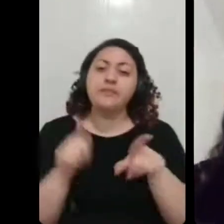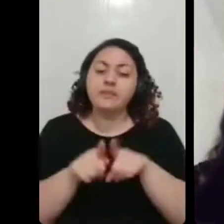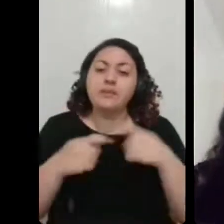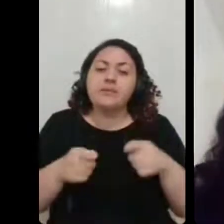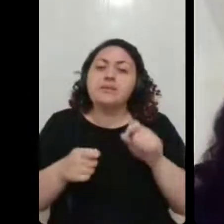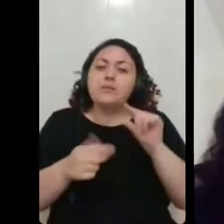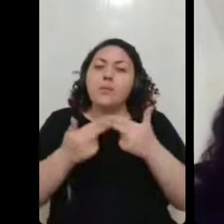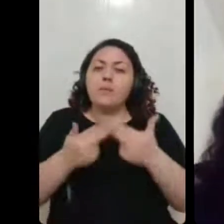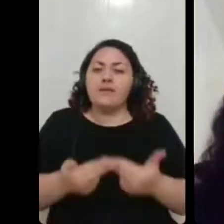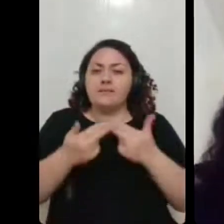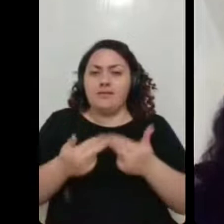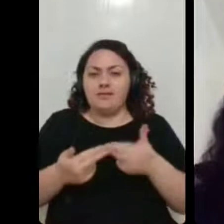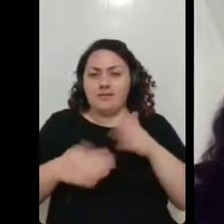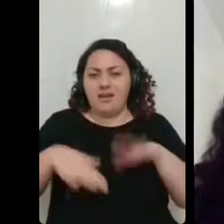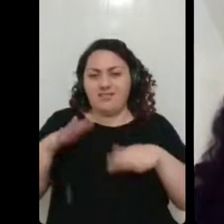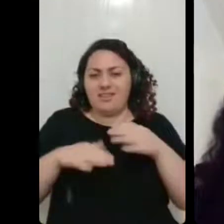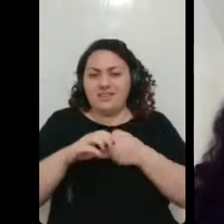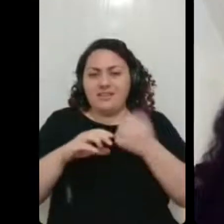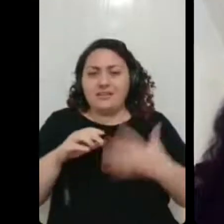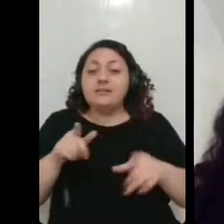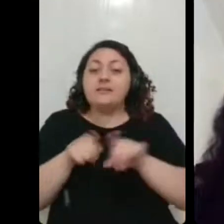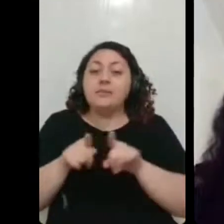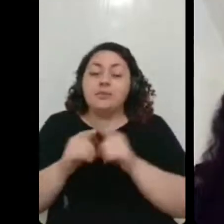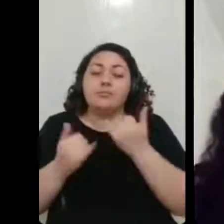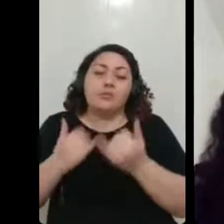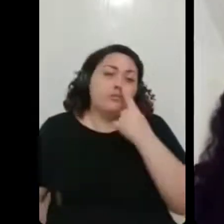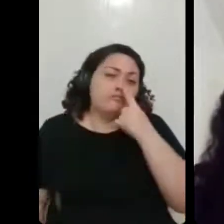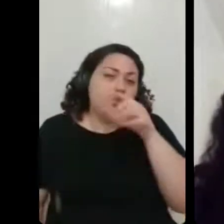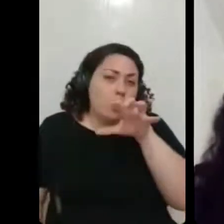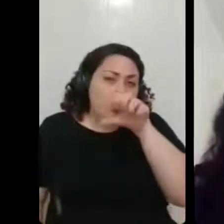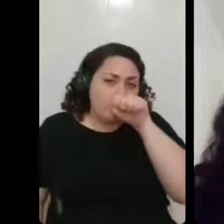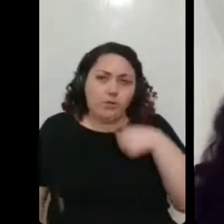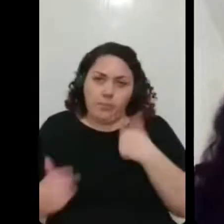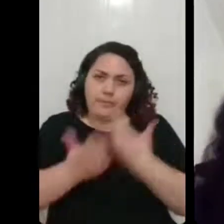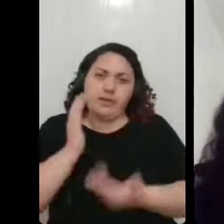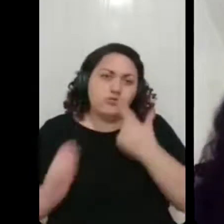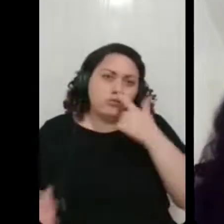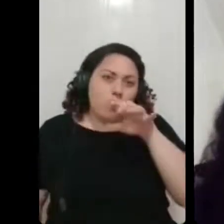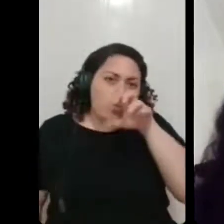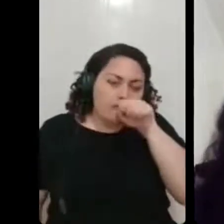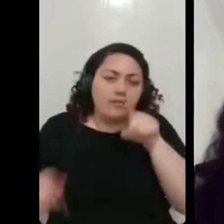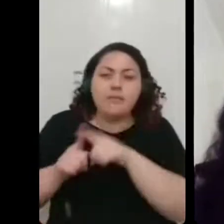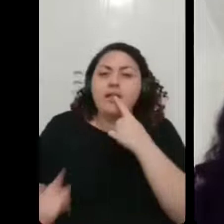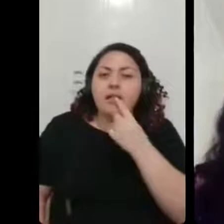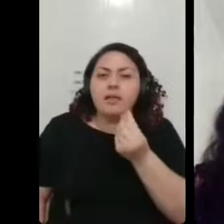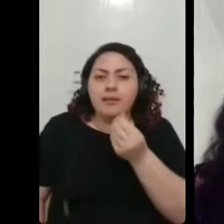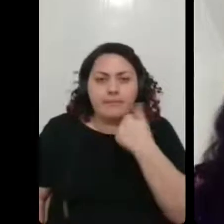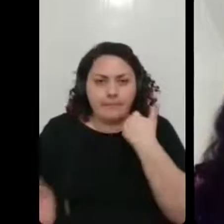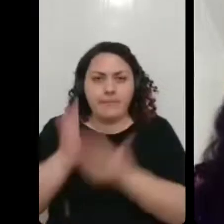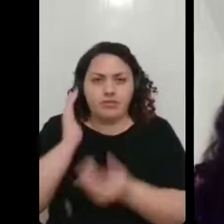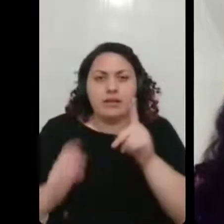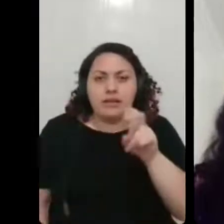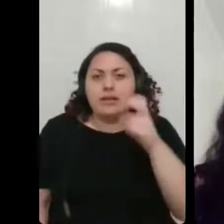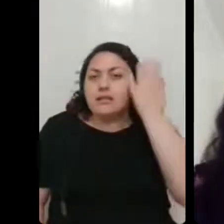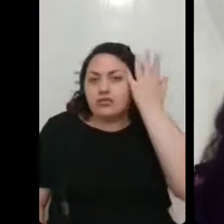sintomas, né? Uma outra questão é do olfato também. Que eu perdi o olfato e o paladar durante o período dos 15 dias